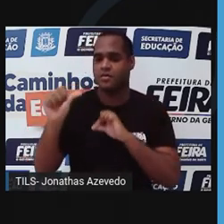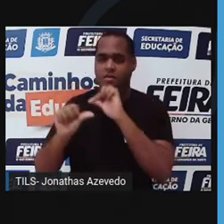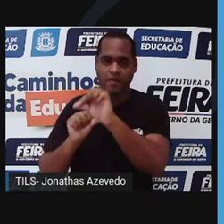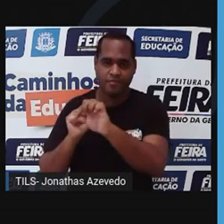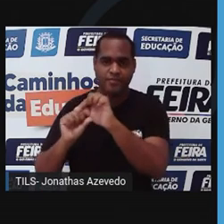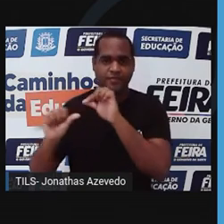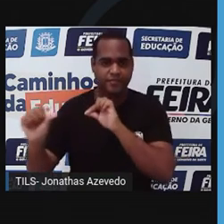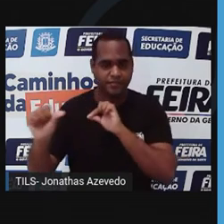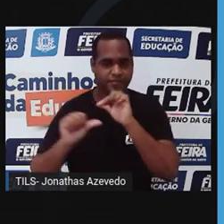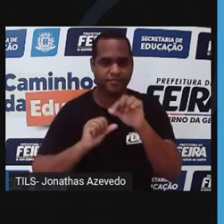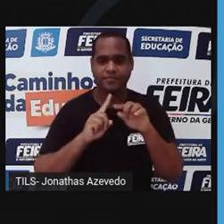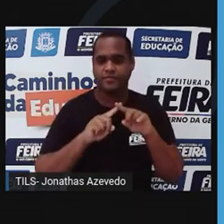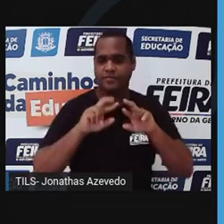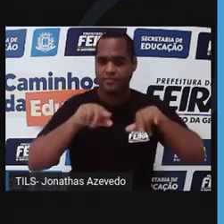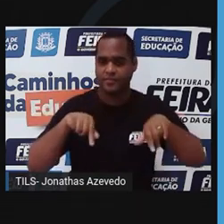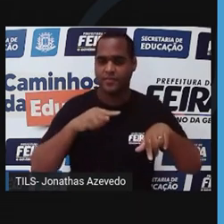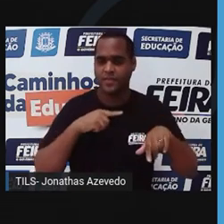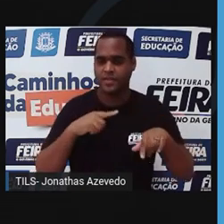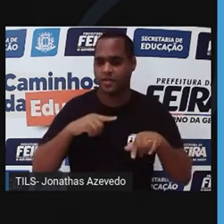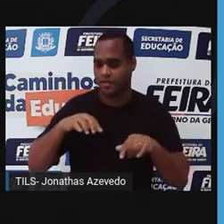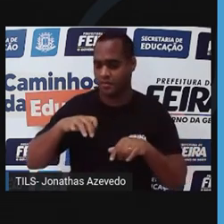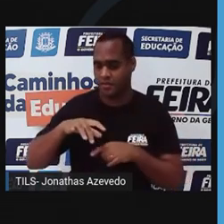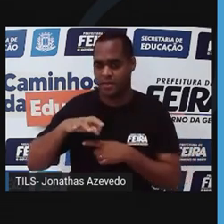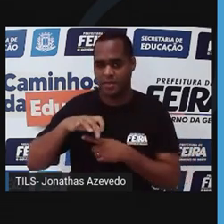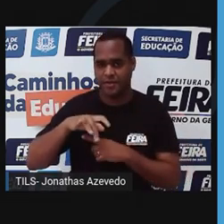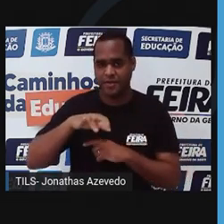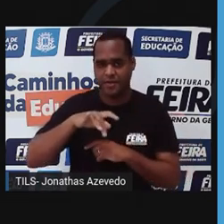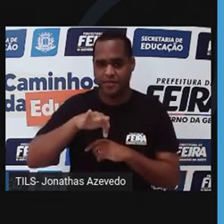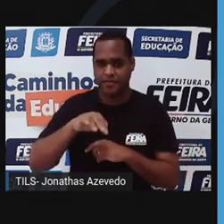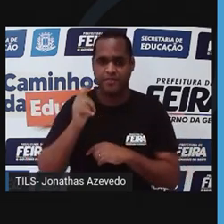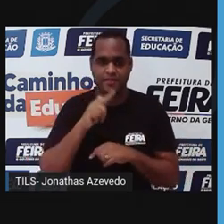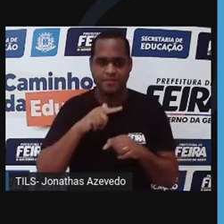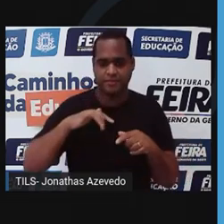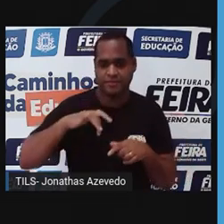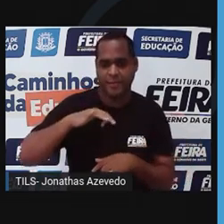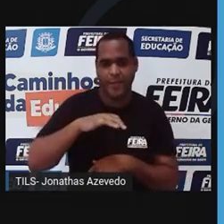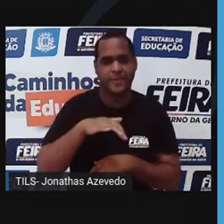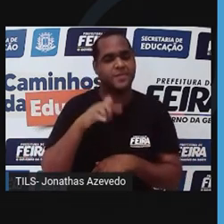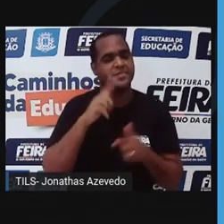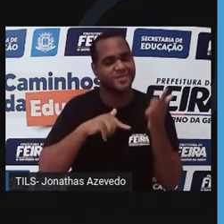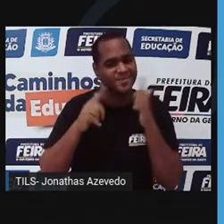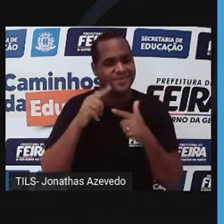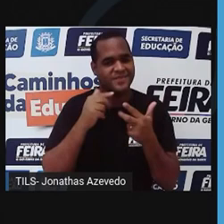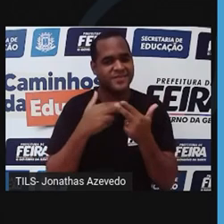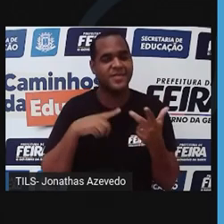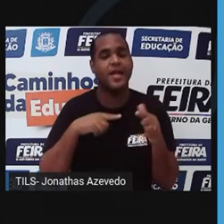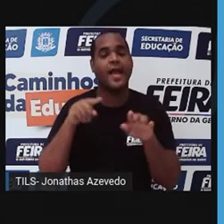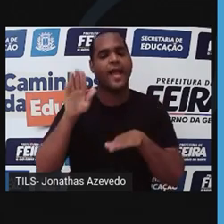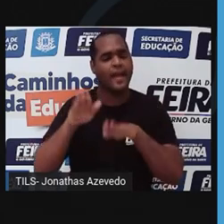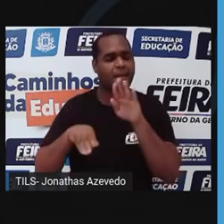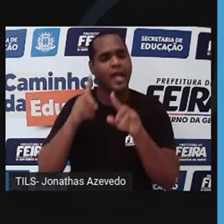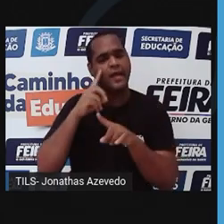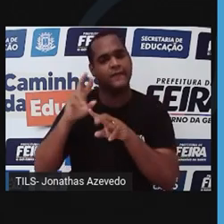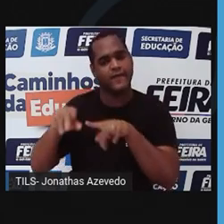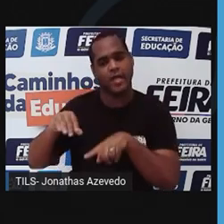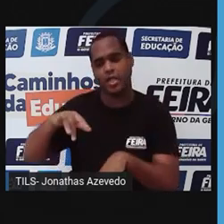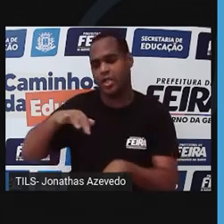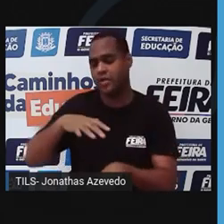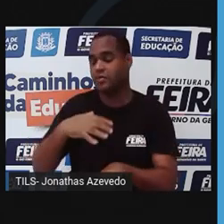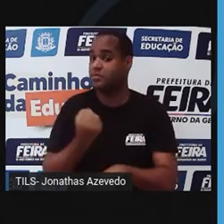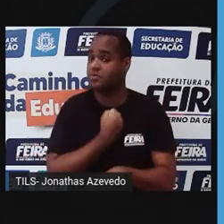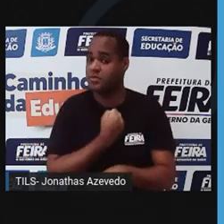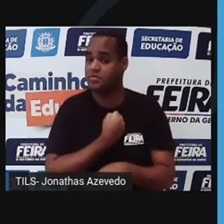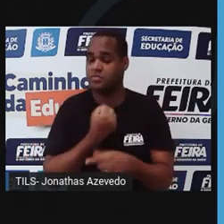Todos os artrópodes têm as patas articuladas, que servem para eles se moverem. Dependendo do número de patas que eles